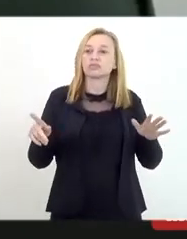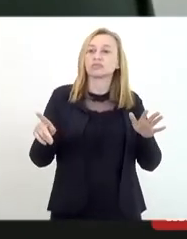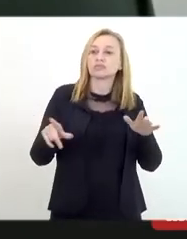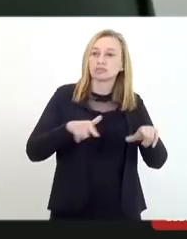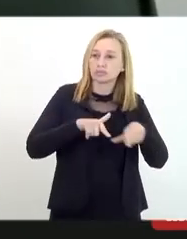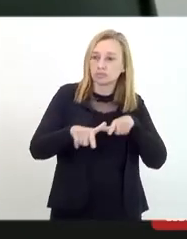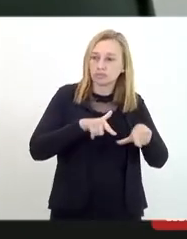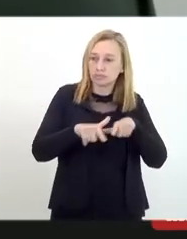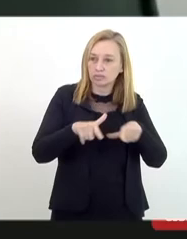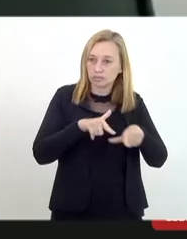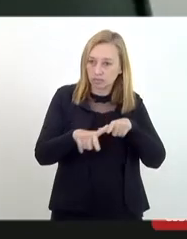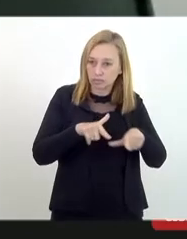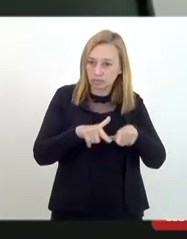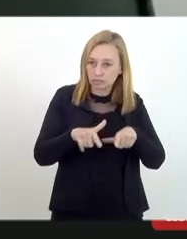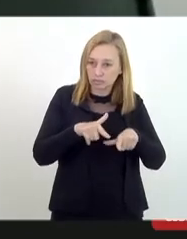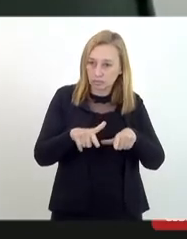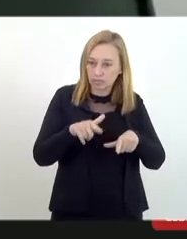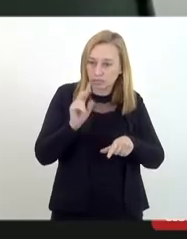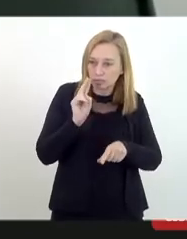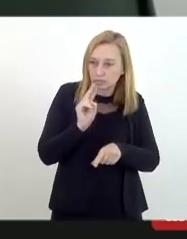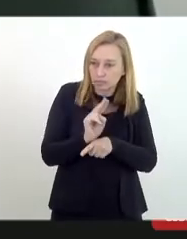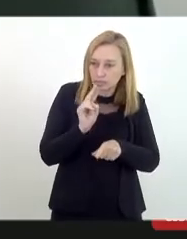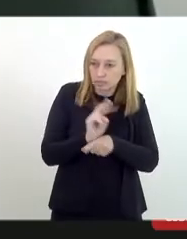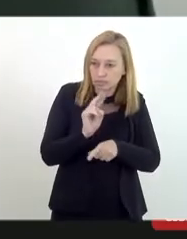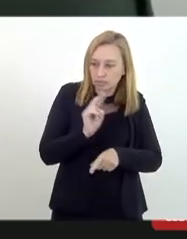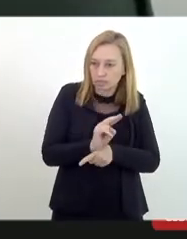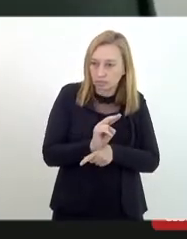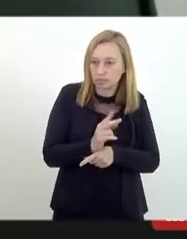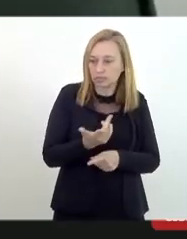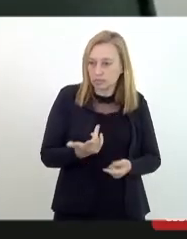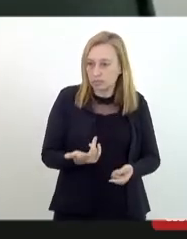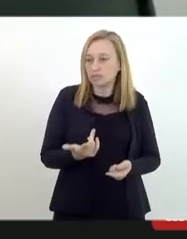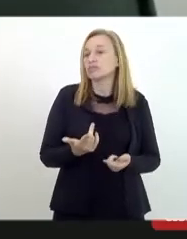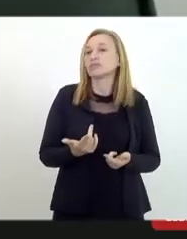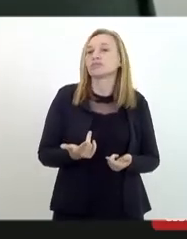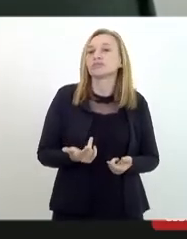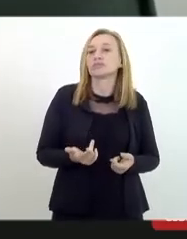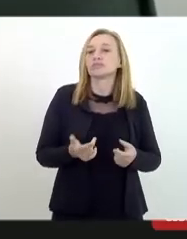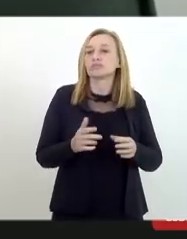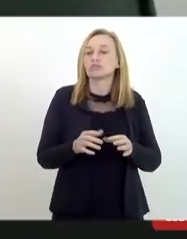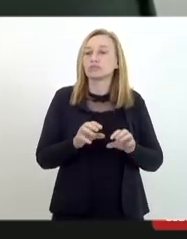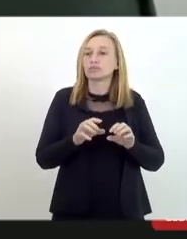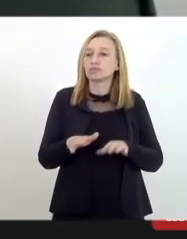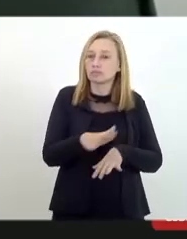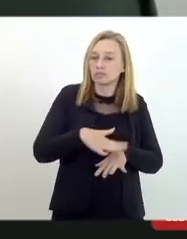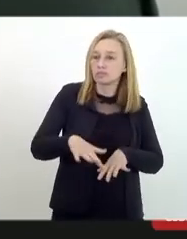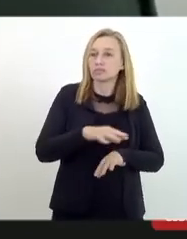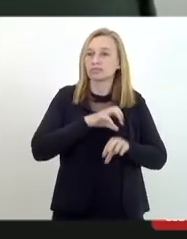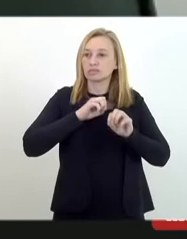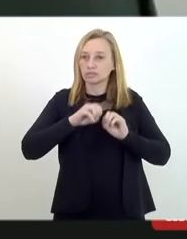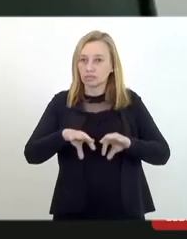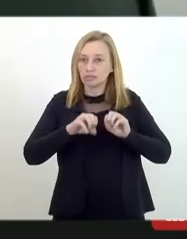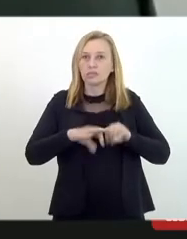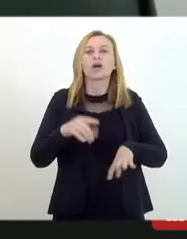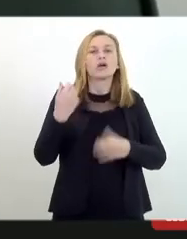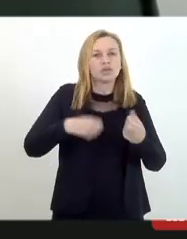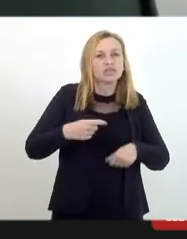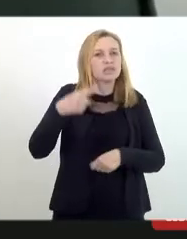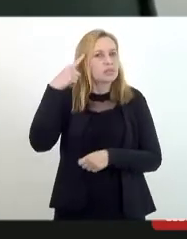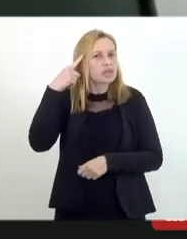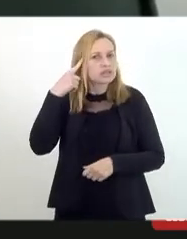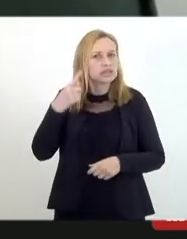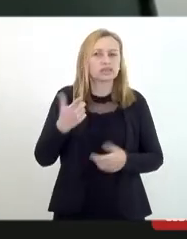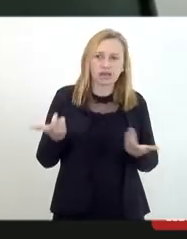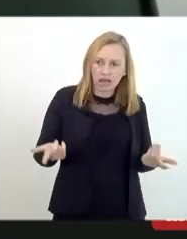na linha da educação. Eu acho que a gente precisa tratar os casos que já ocorreram, mas a gente precisa pensar para ontem